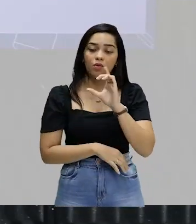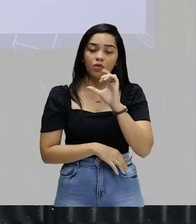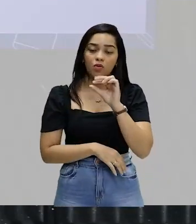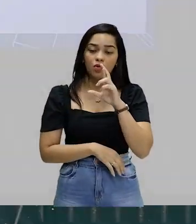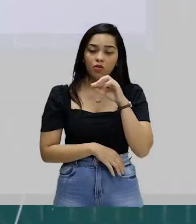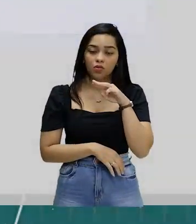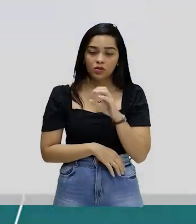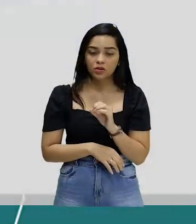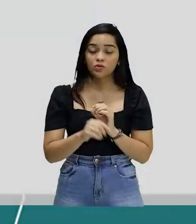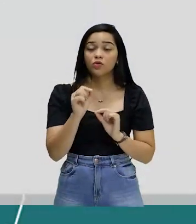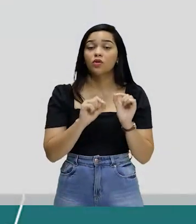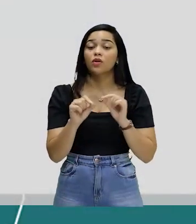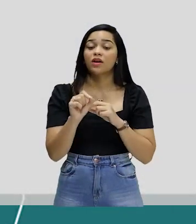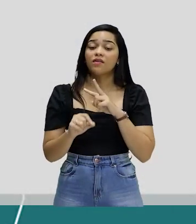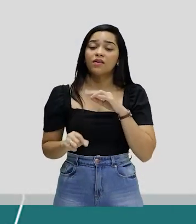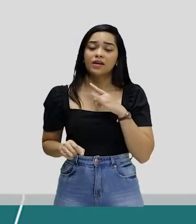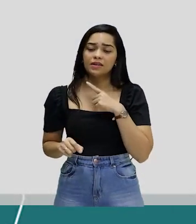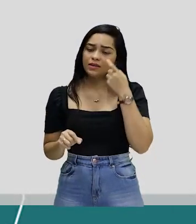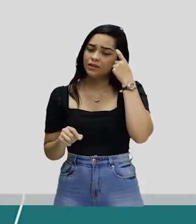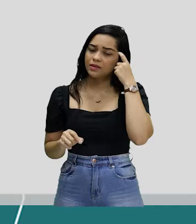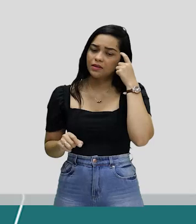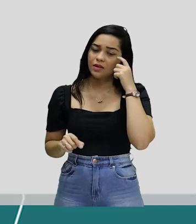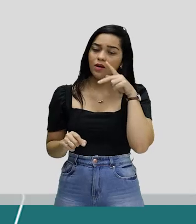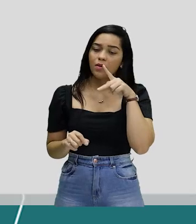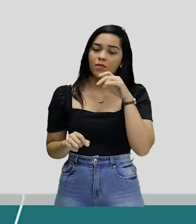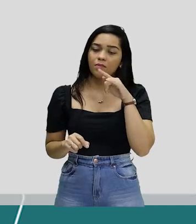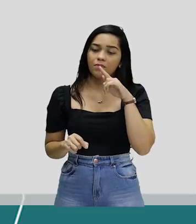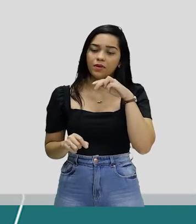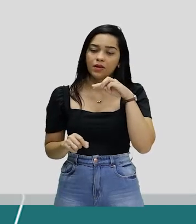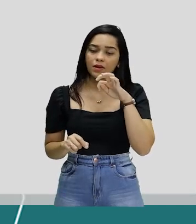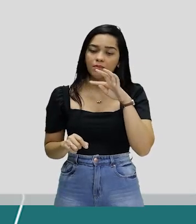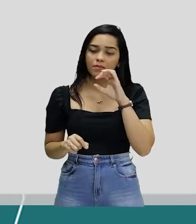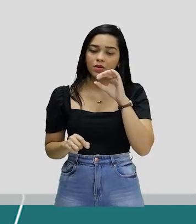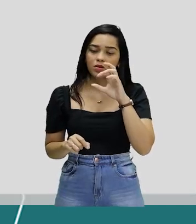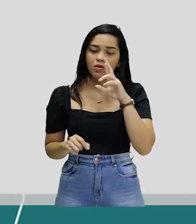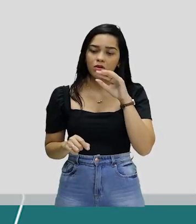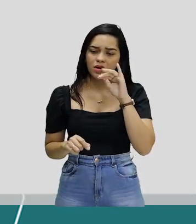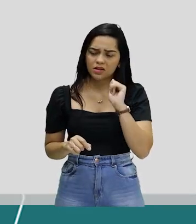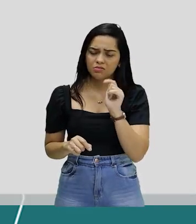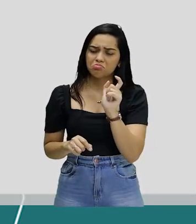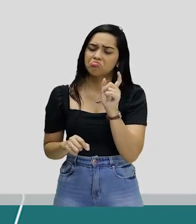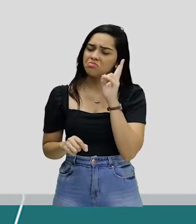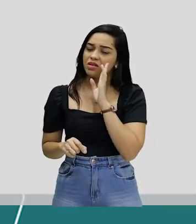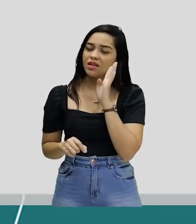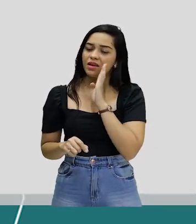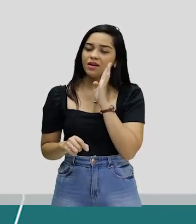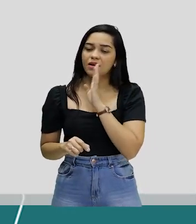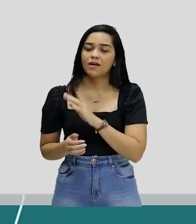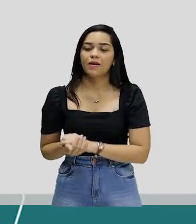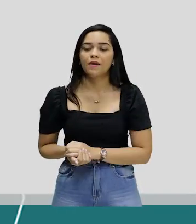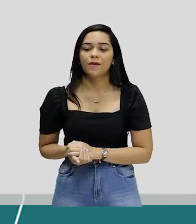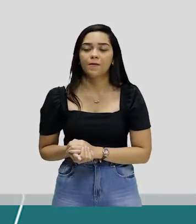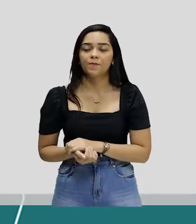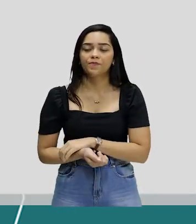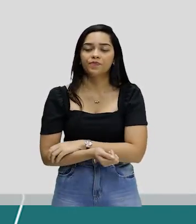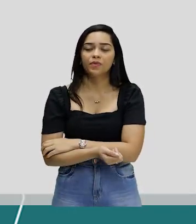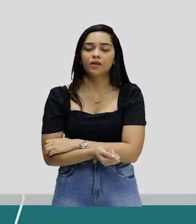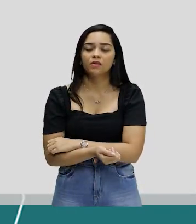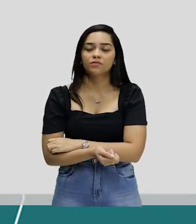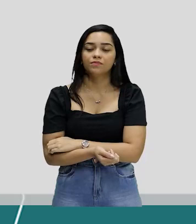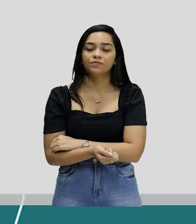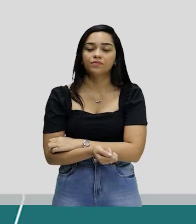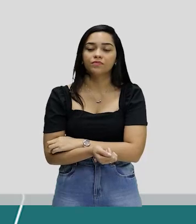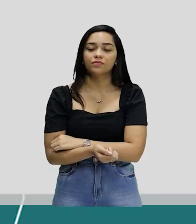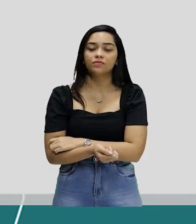que vai criar uma pigmentocracia que termo legal, né? Pigmento, co-cracia,